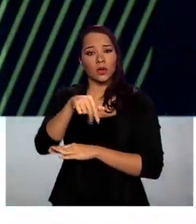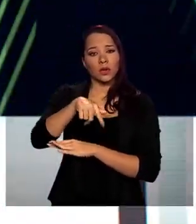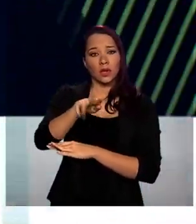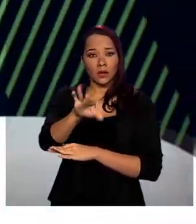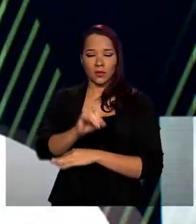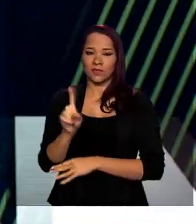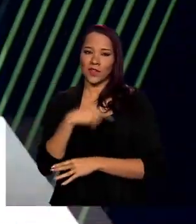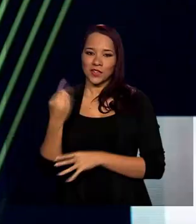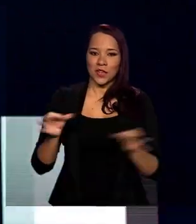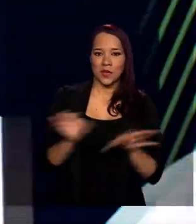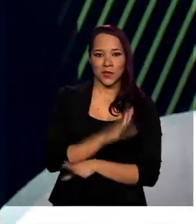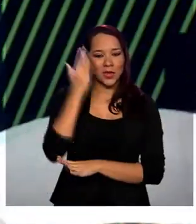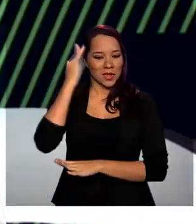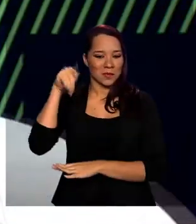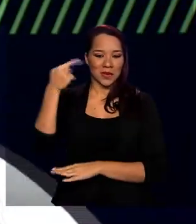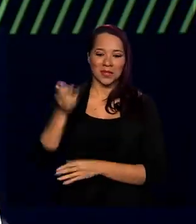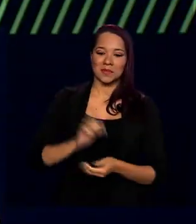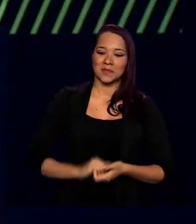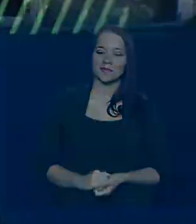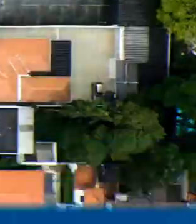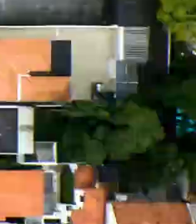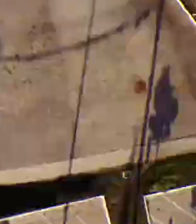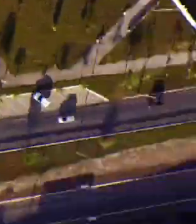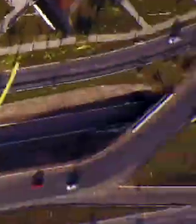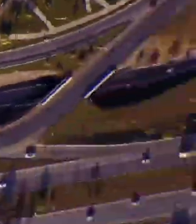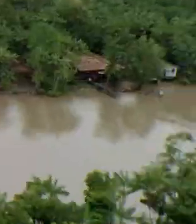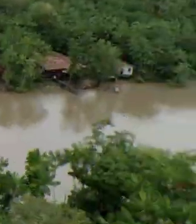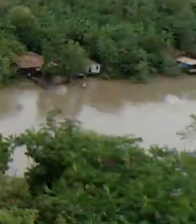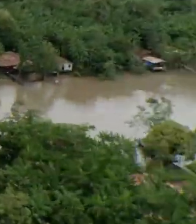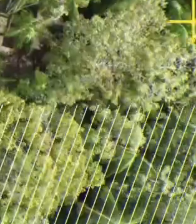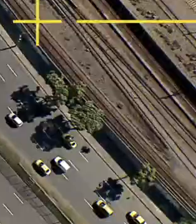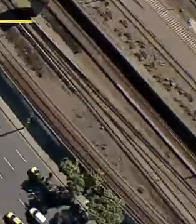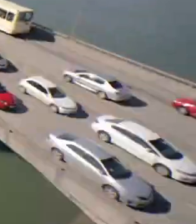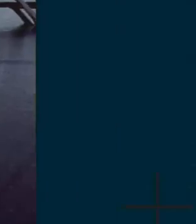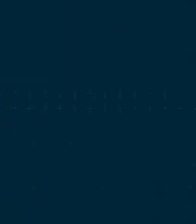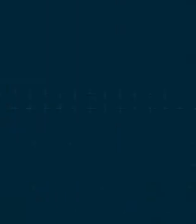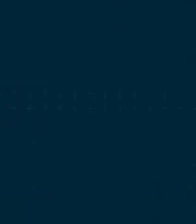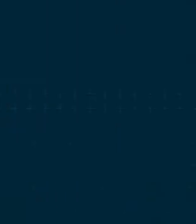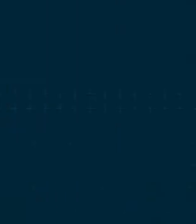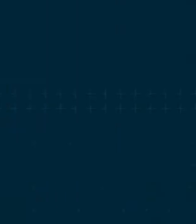A gente fica por aqui. Até a próxima. Tchau, tchau.